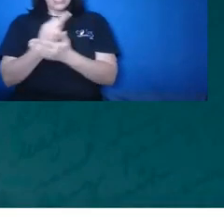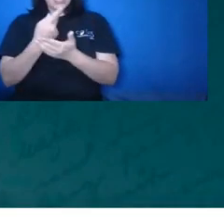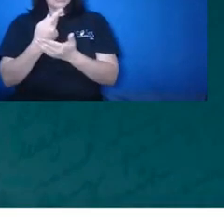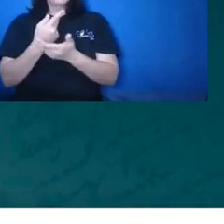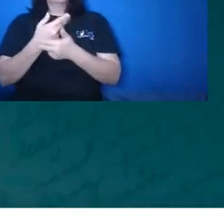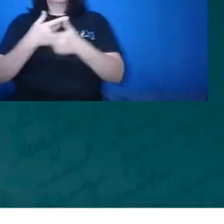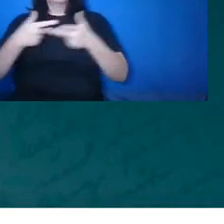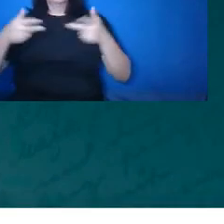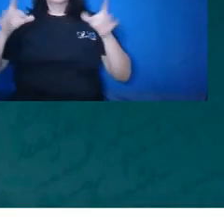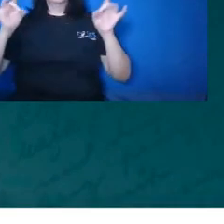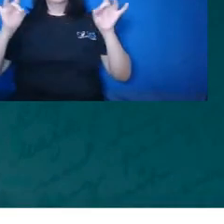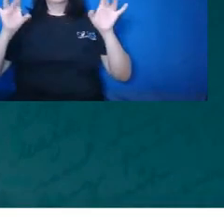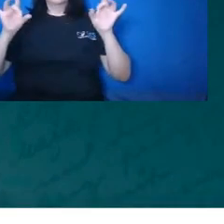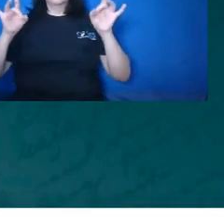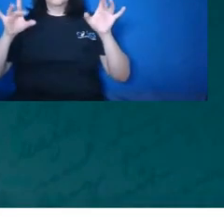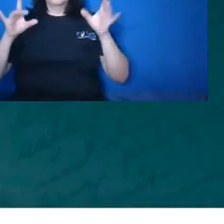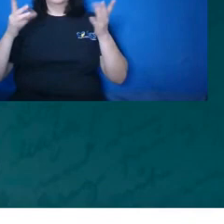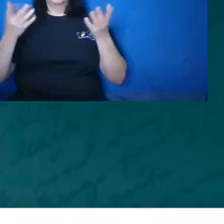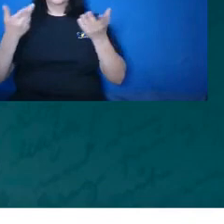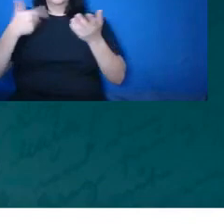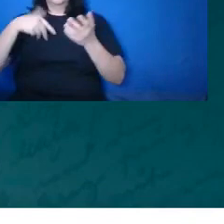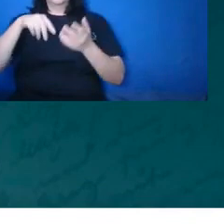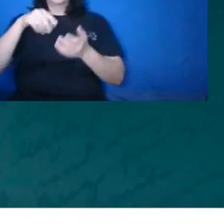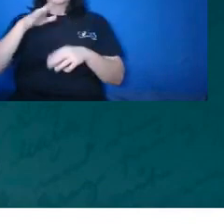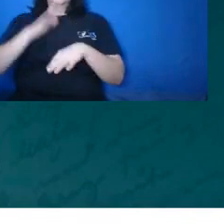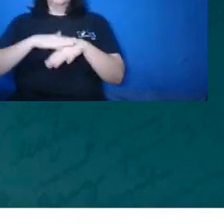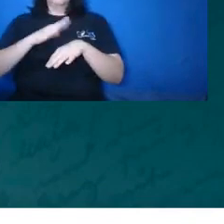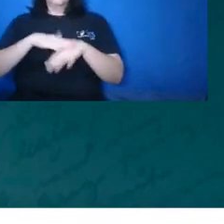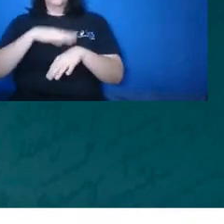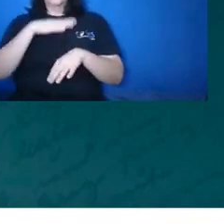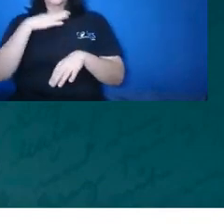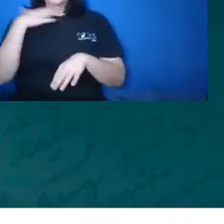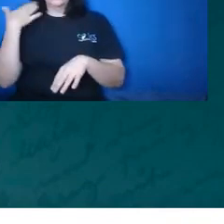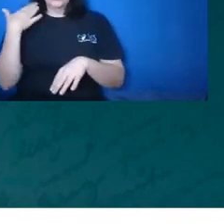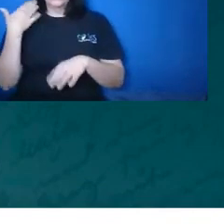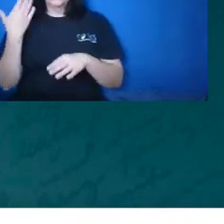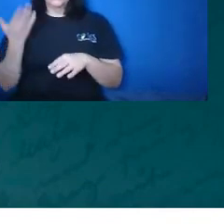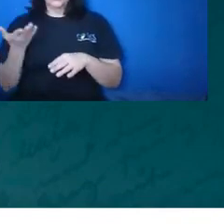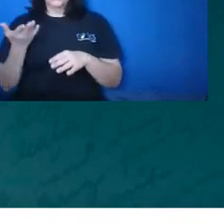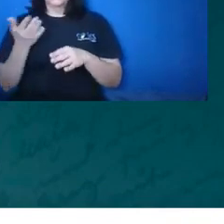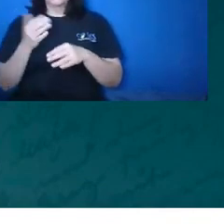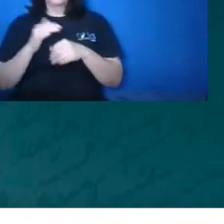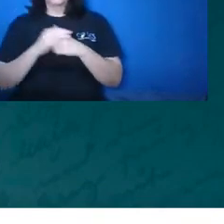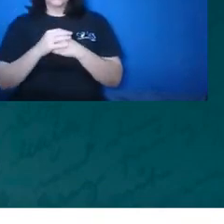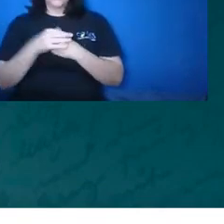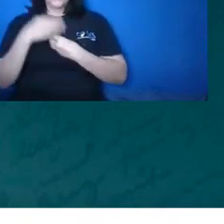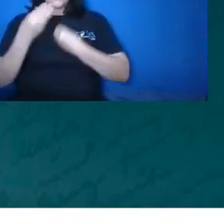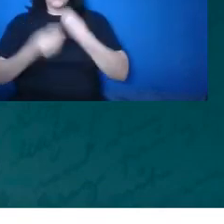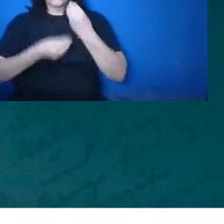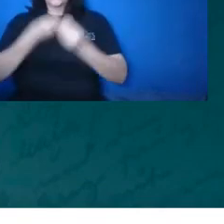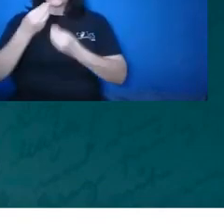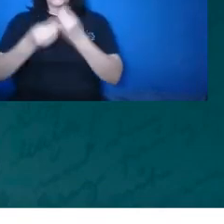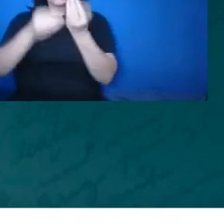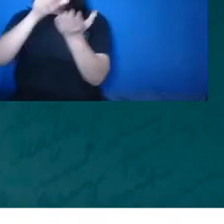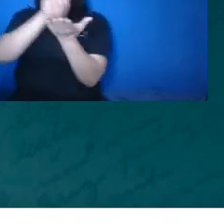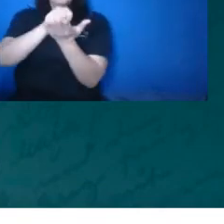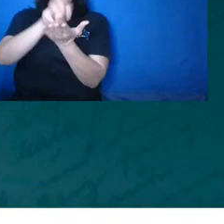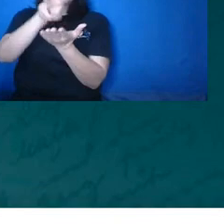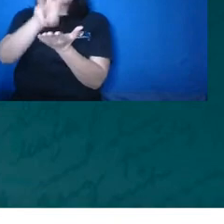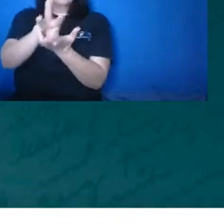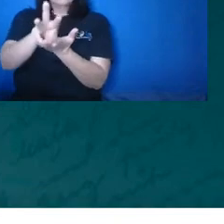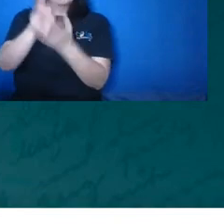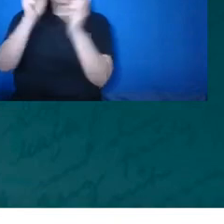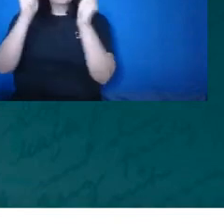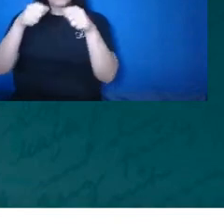suicídio. Apesar de não estar bem relacionado diretamente, Simão, como o Espiritismo pode evitar a questão do